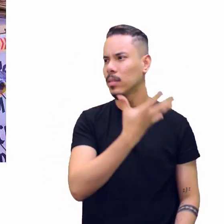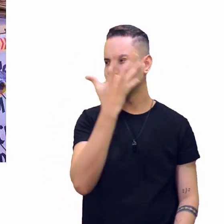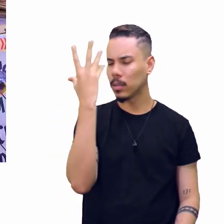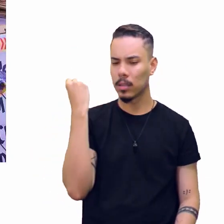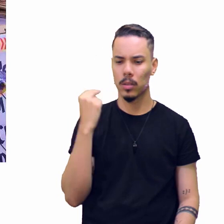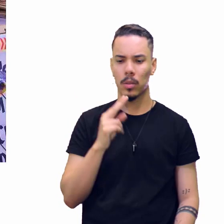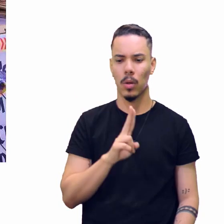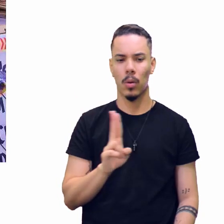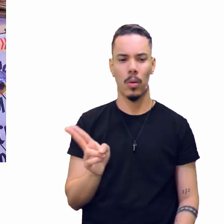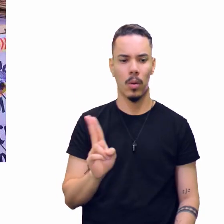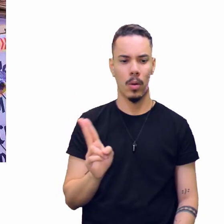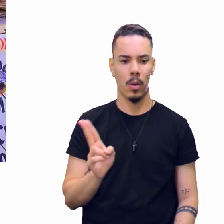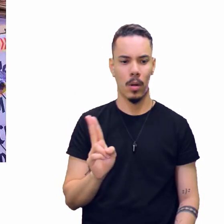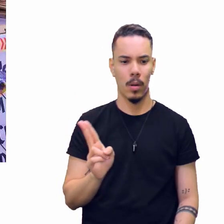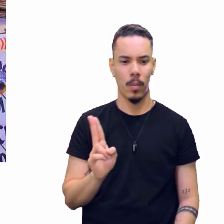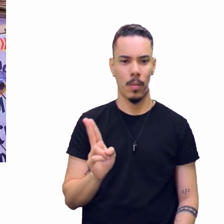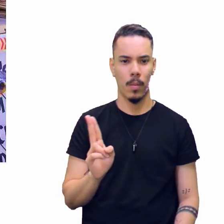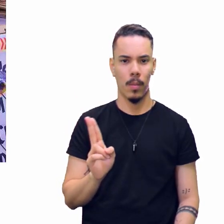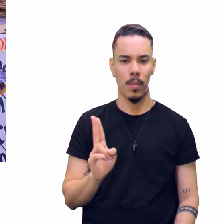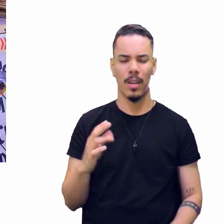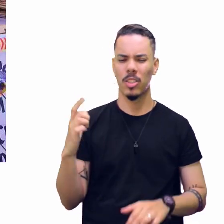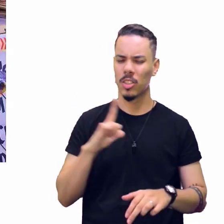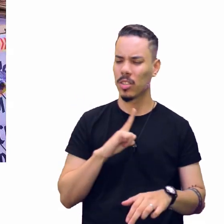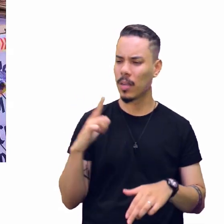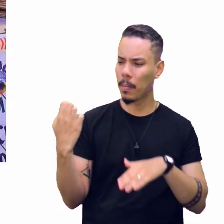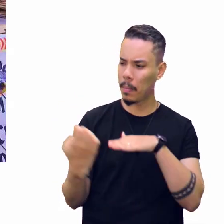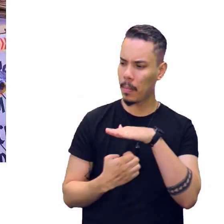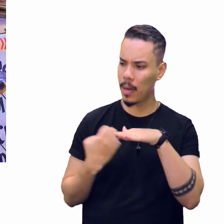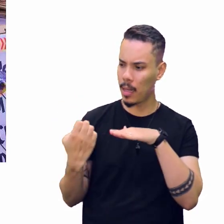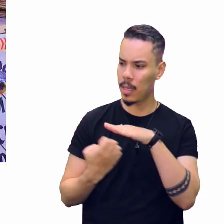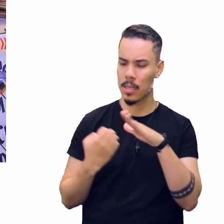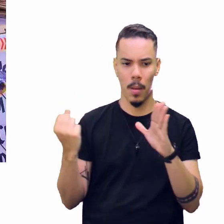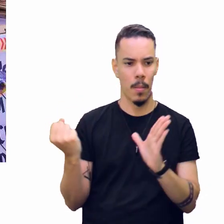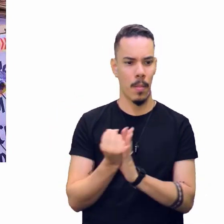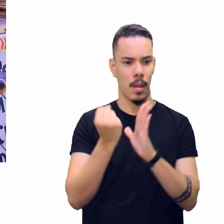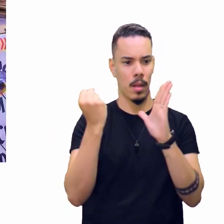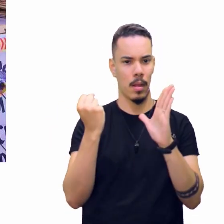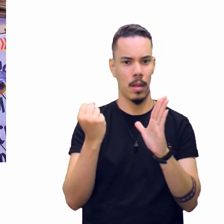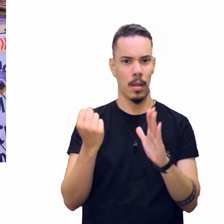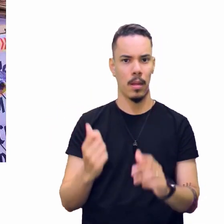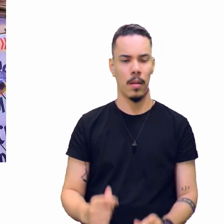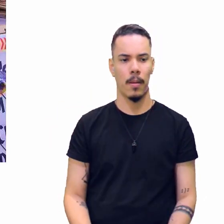das grandes empresas... Tem na televisão também?